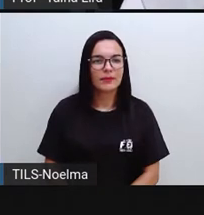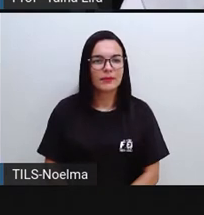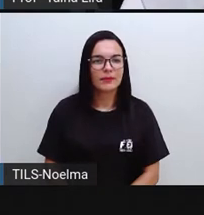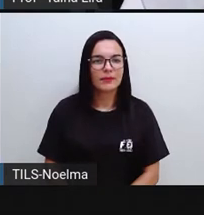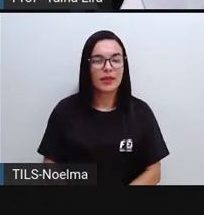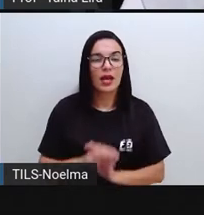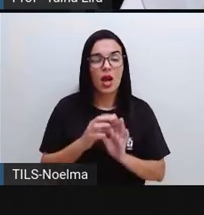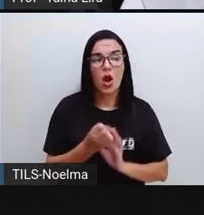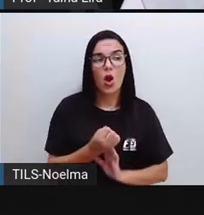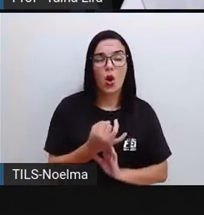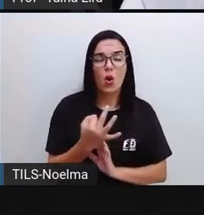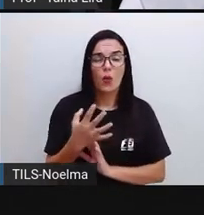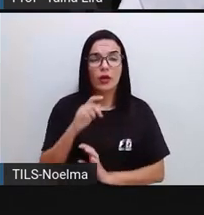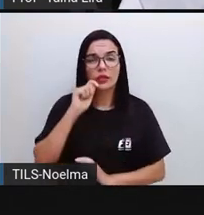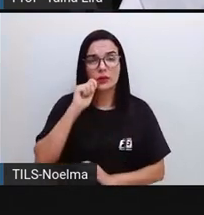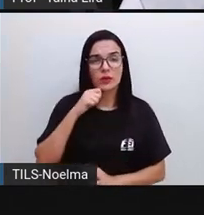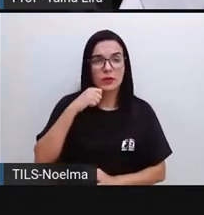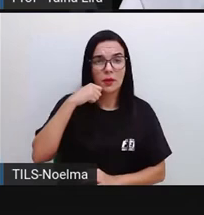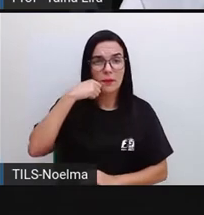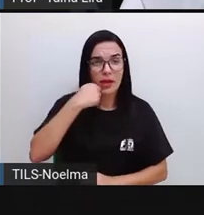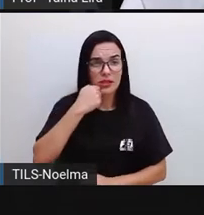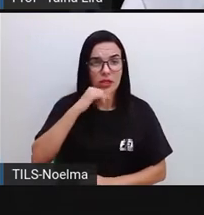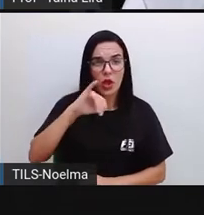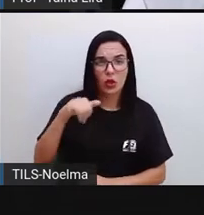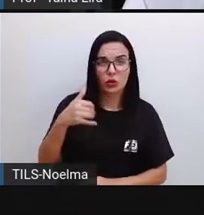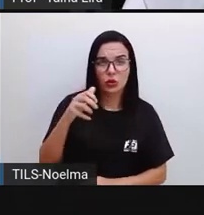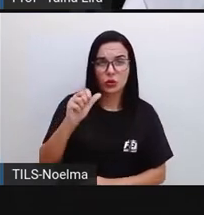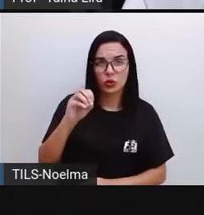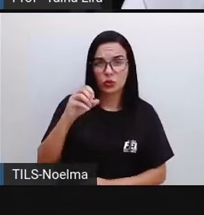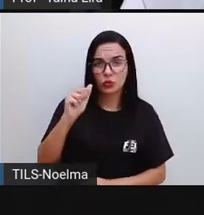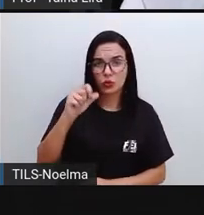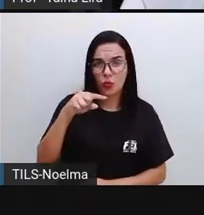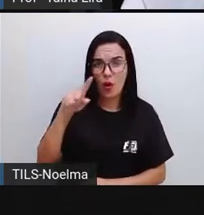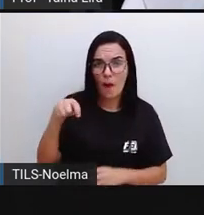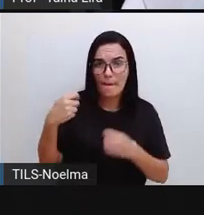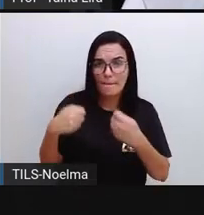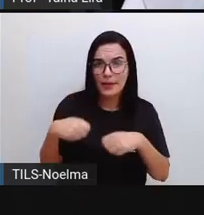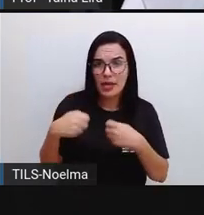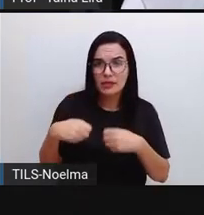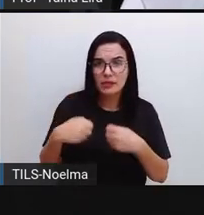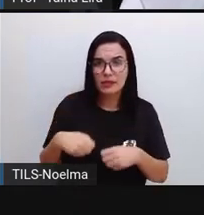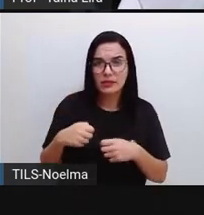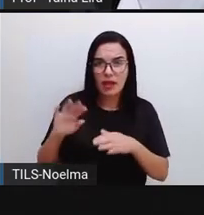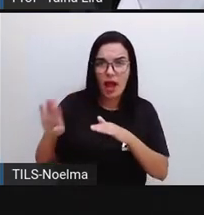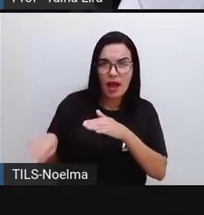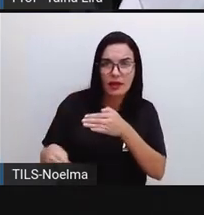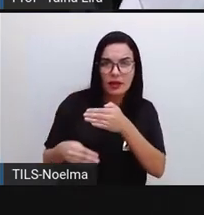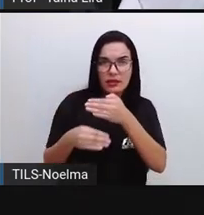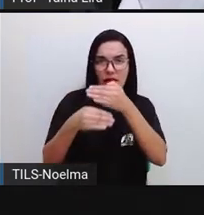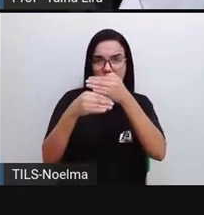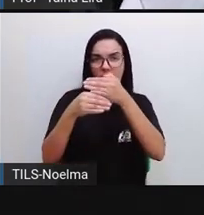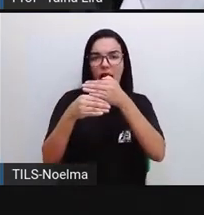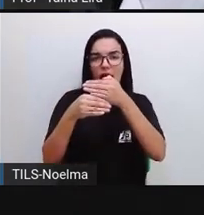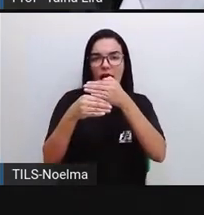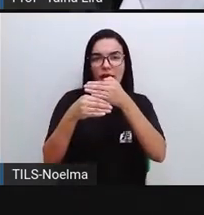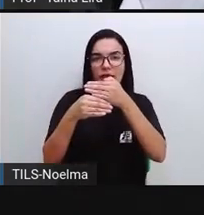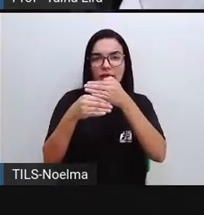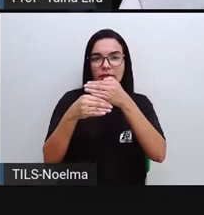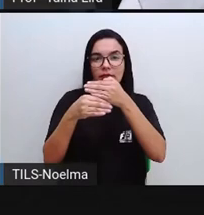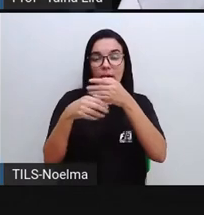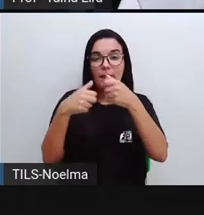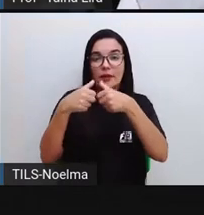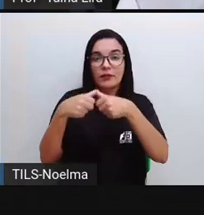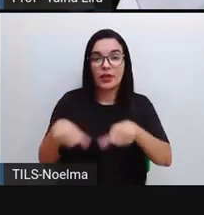Quantos pães João precisa para acrescentar, né? Quantos pães ele precisa